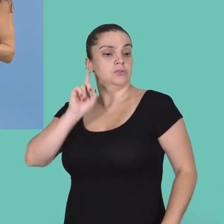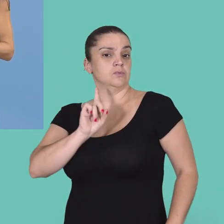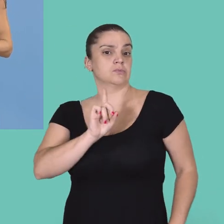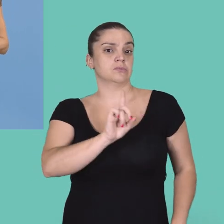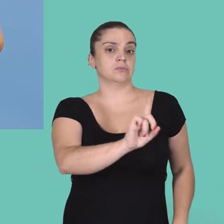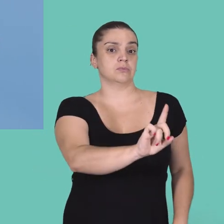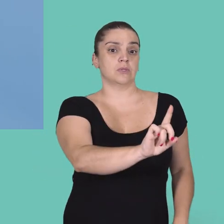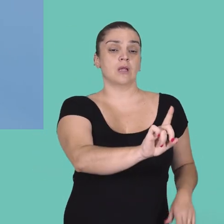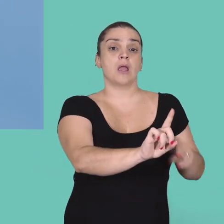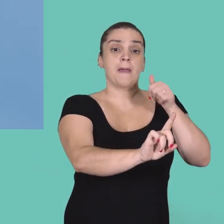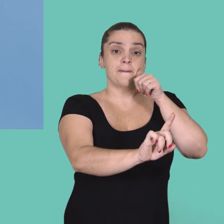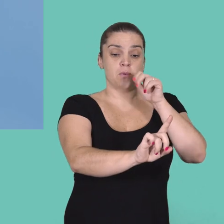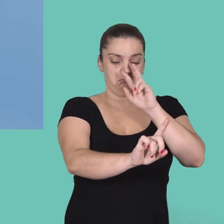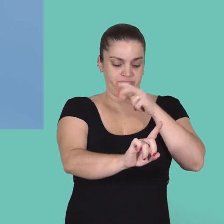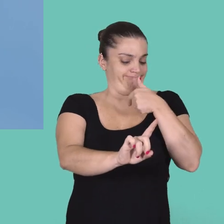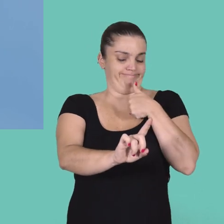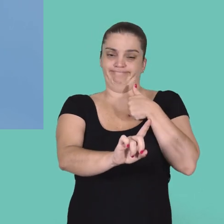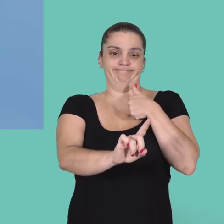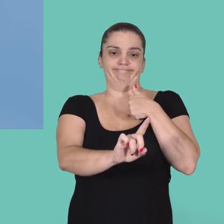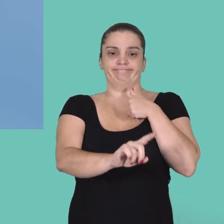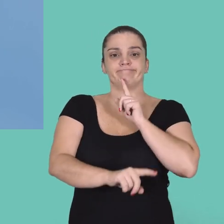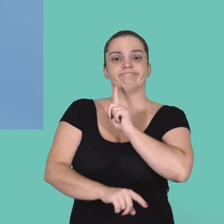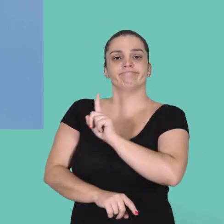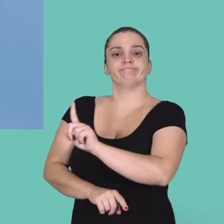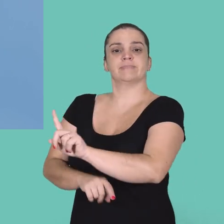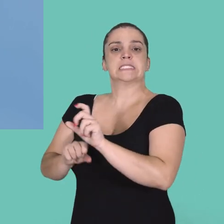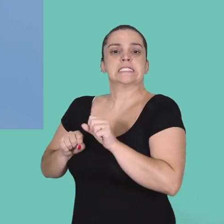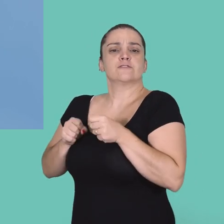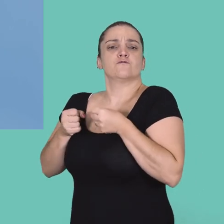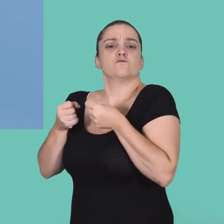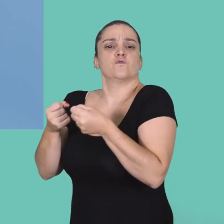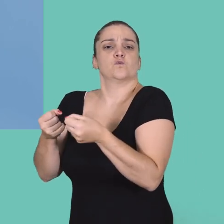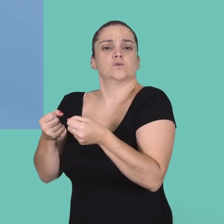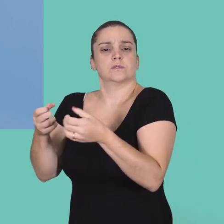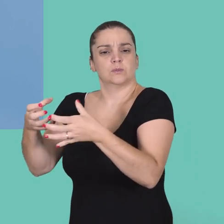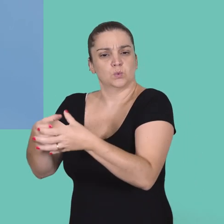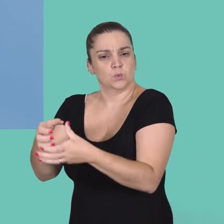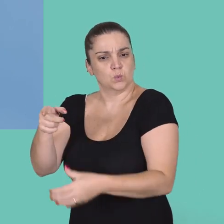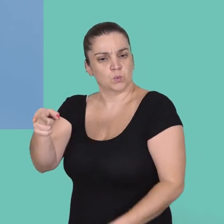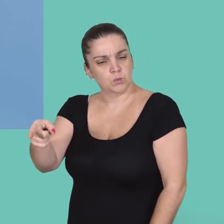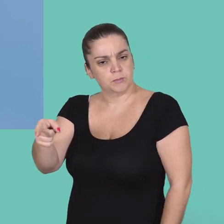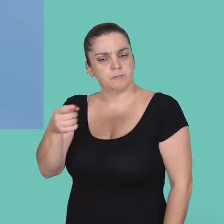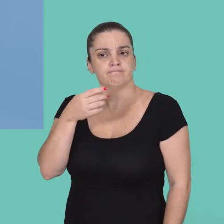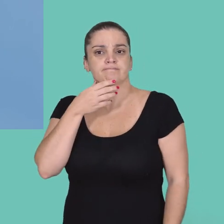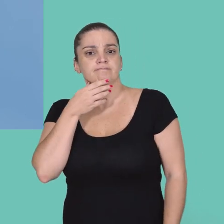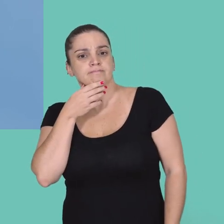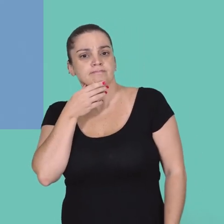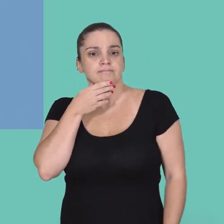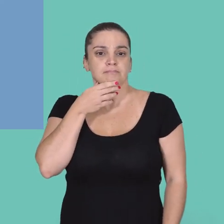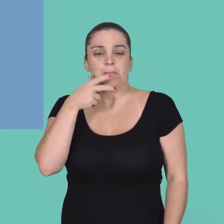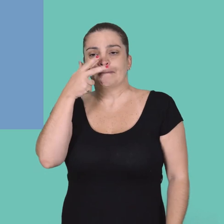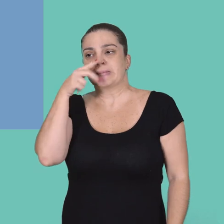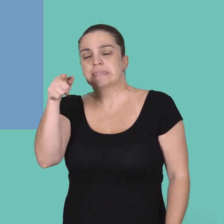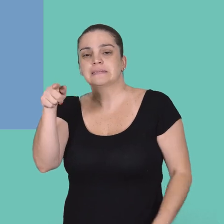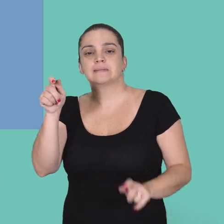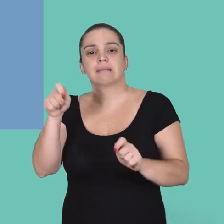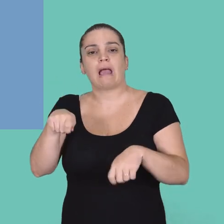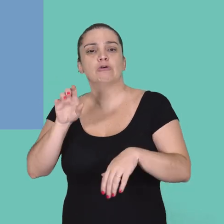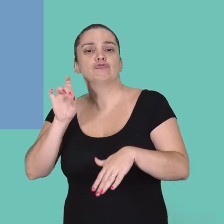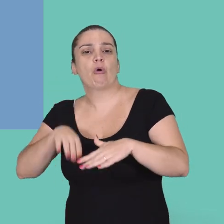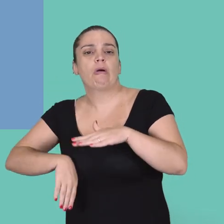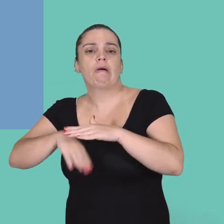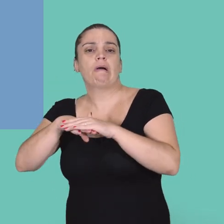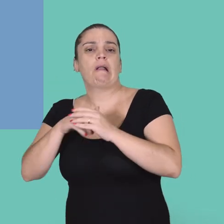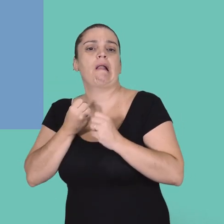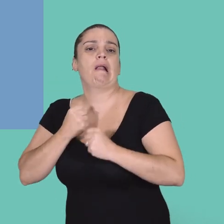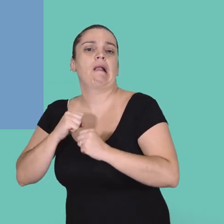identificam em si mesmos que o homem é o inteligente. E a menina pode ser esforçada o suficiente para limpar o